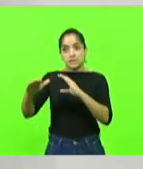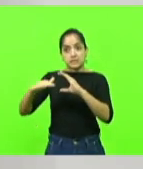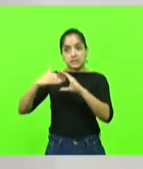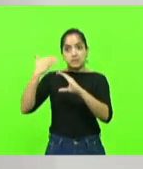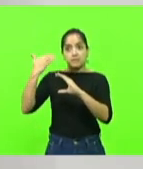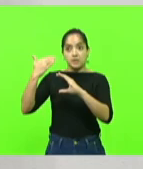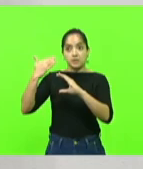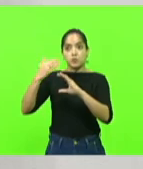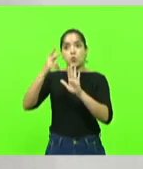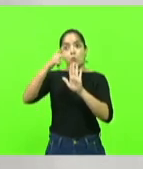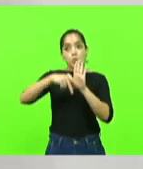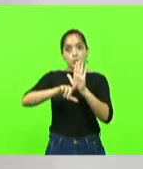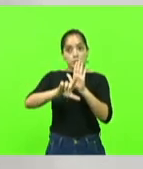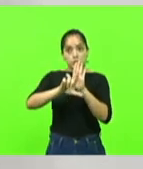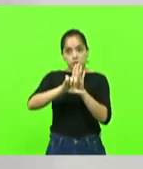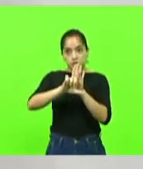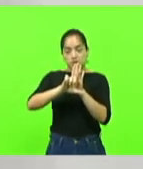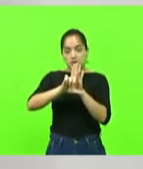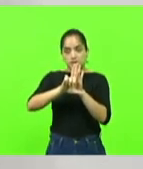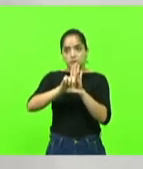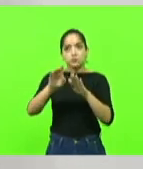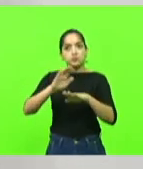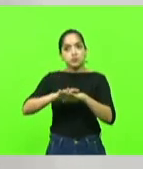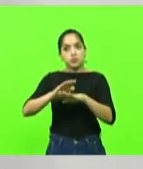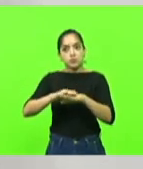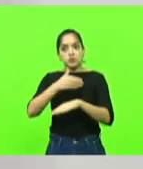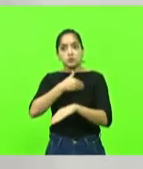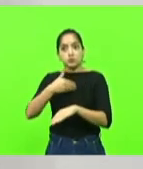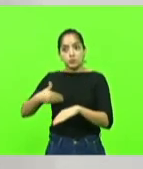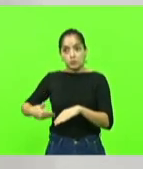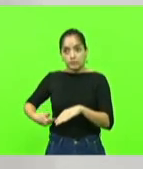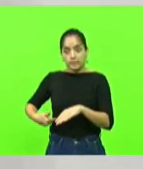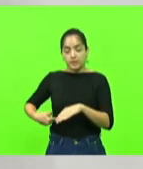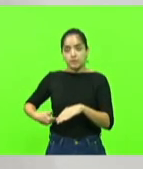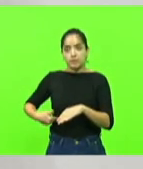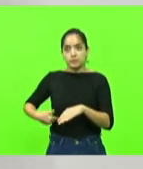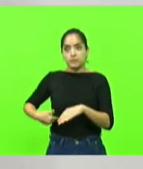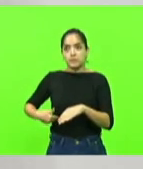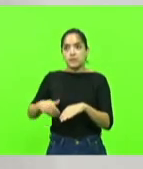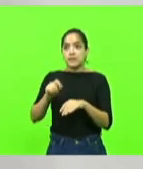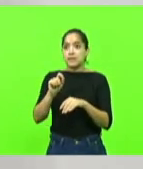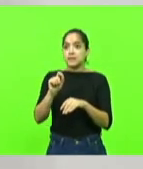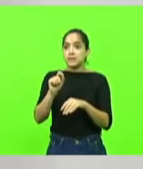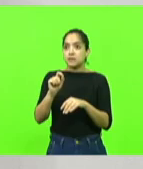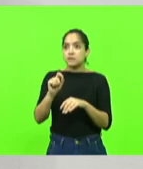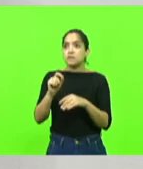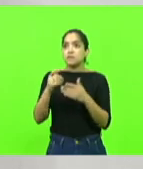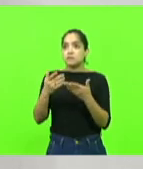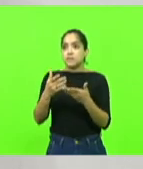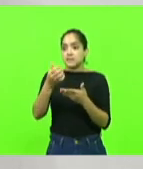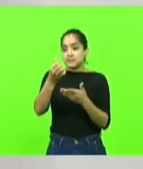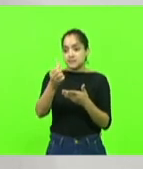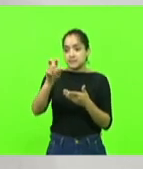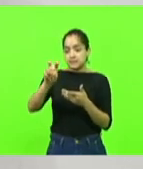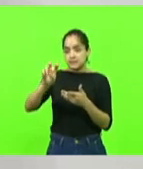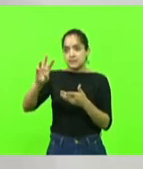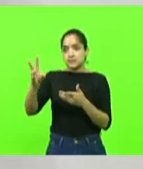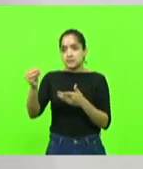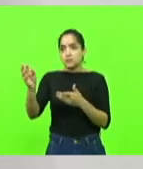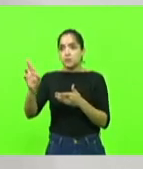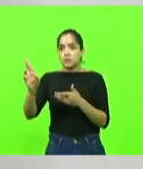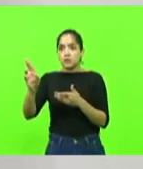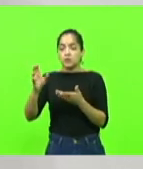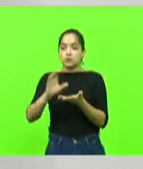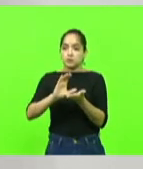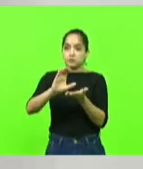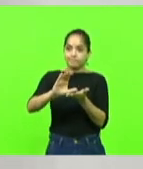mais um projeto de lei de origem governamental que ainda vai fazer pesar mais 65 milhões no bolso